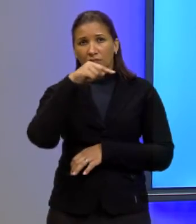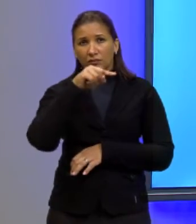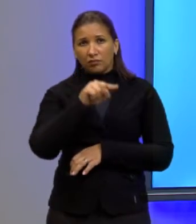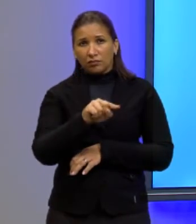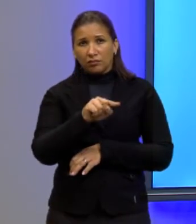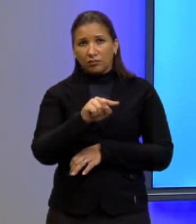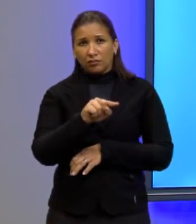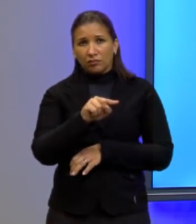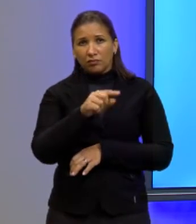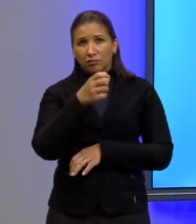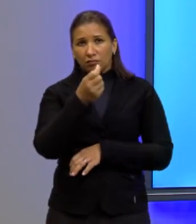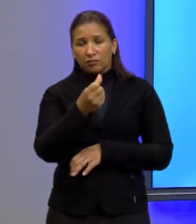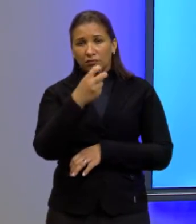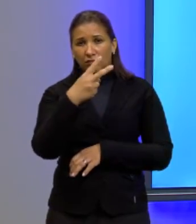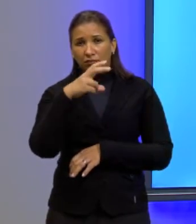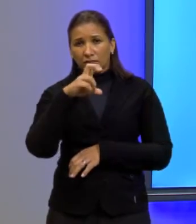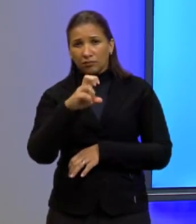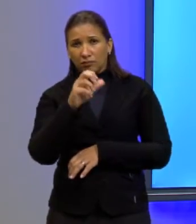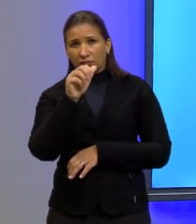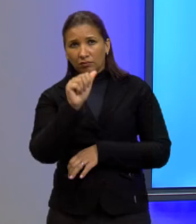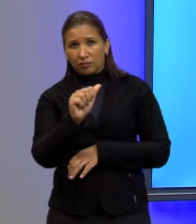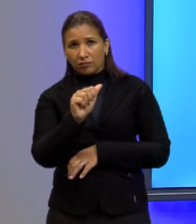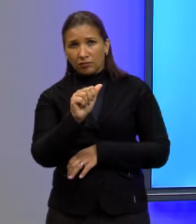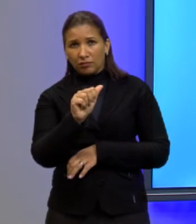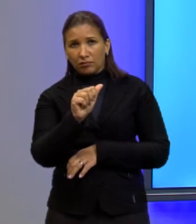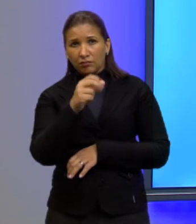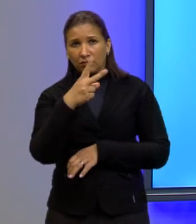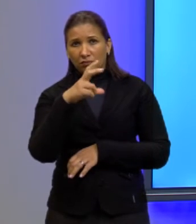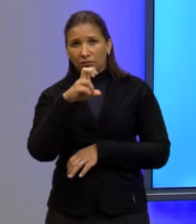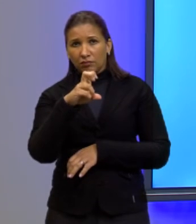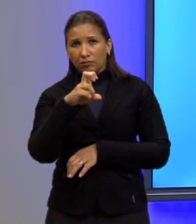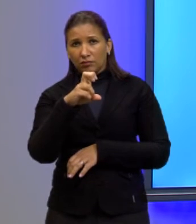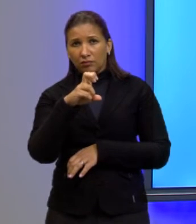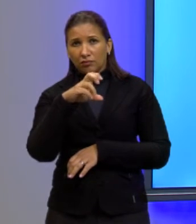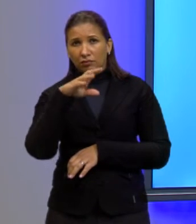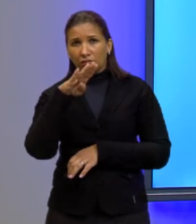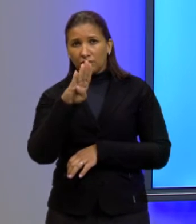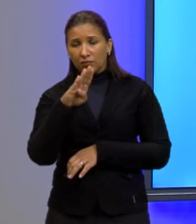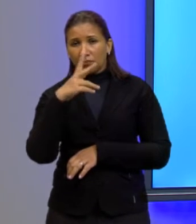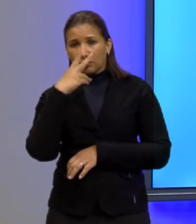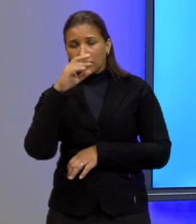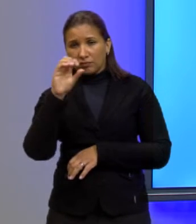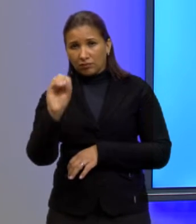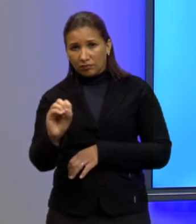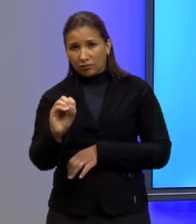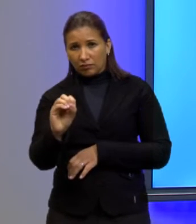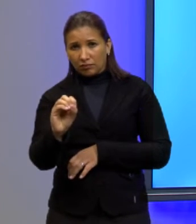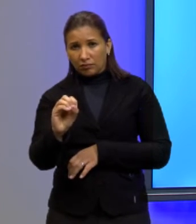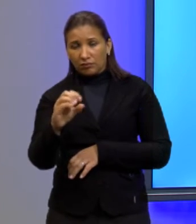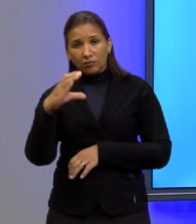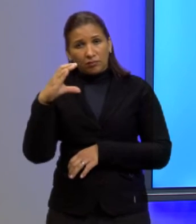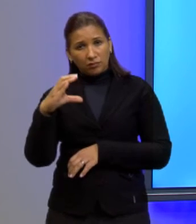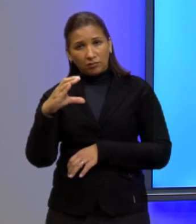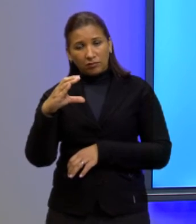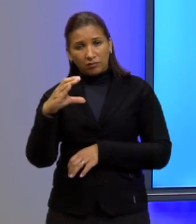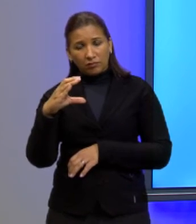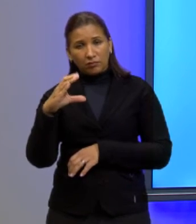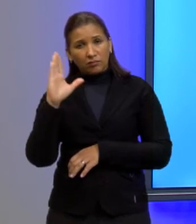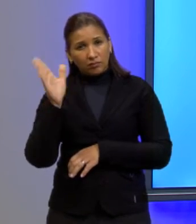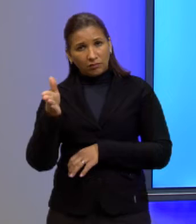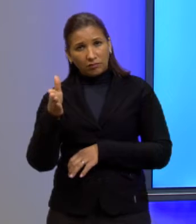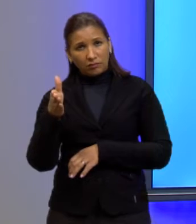5625A mais 75B igual a 0 certo vejam que o C nós achamos 0 então ele já